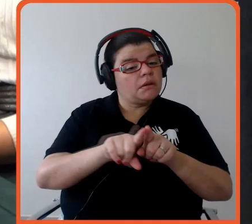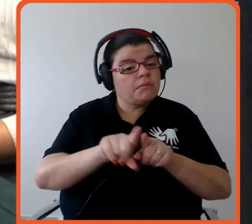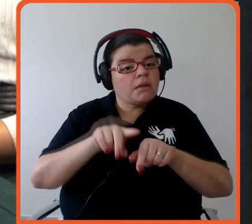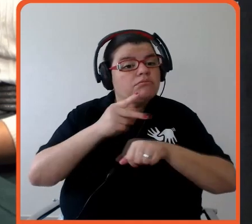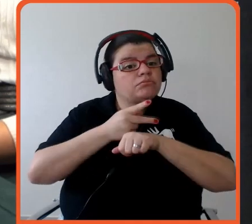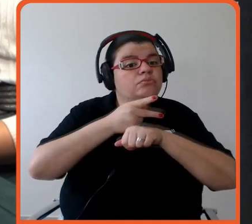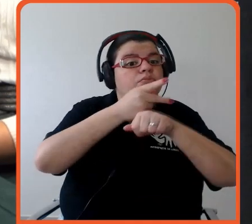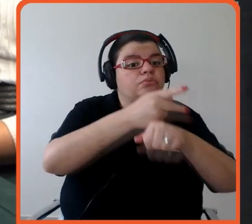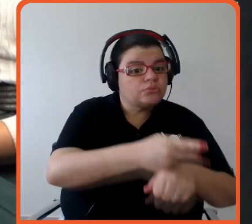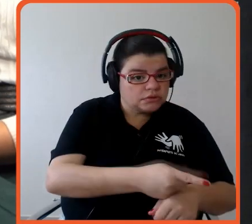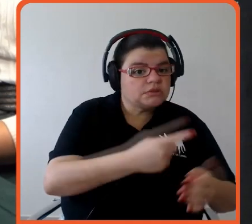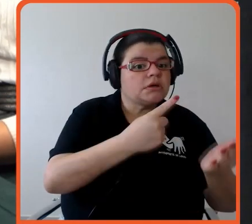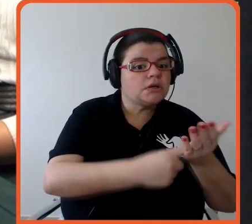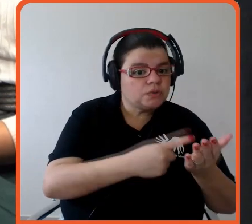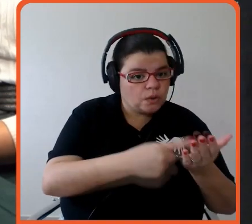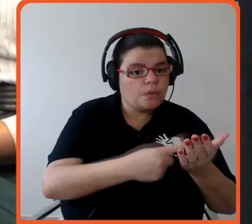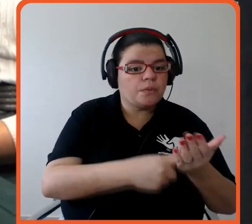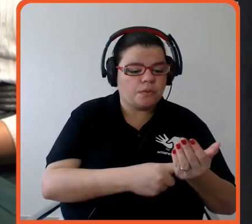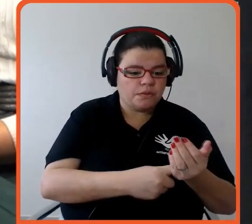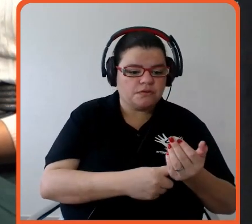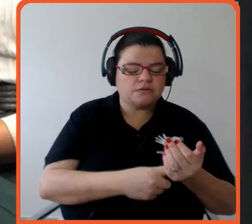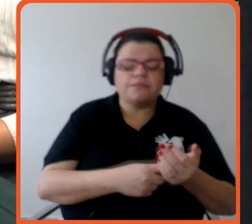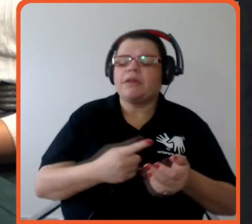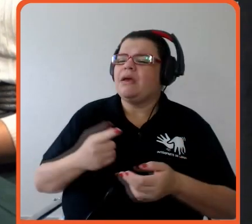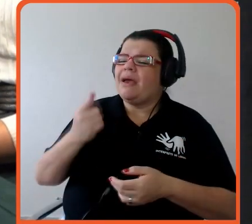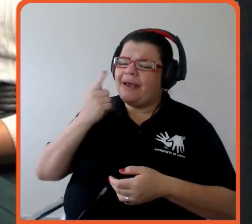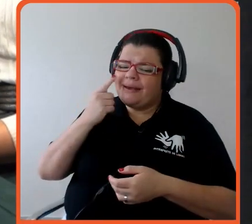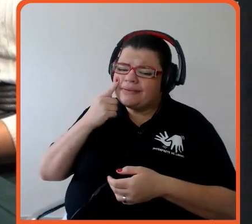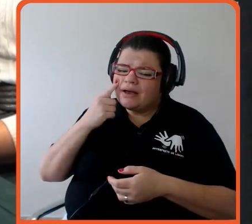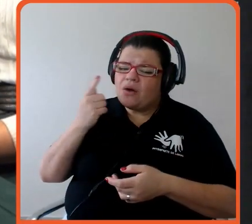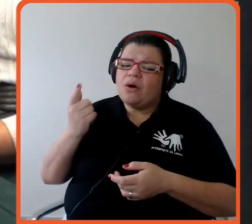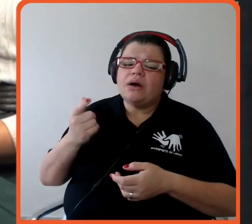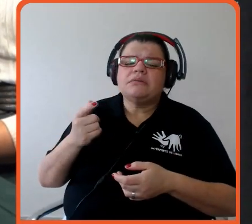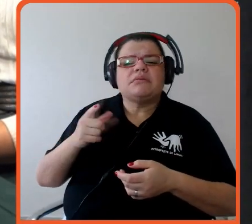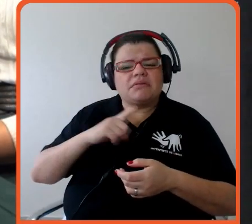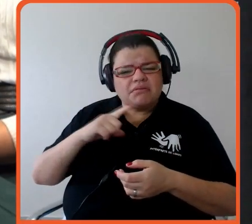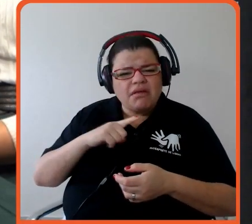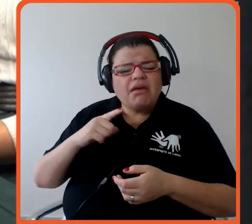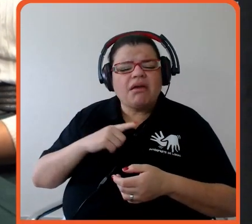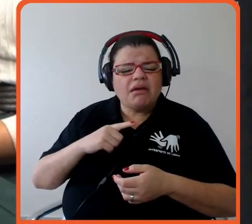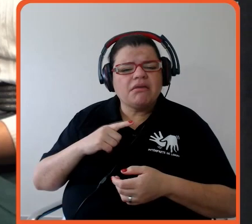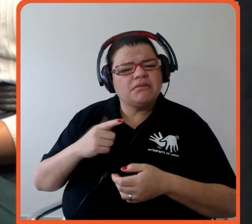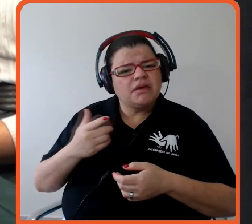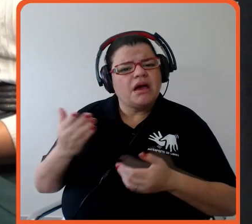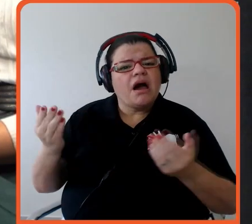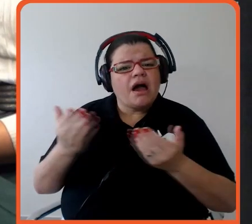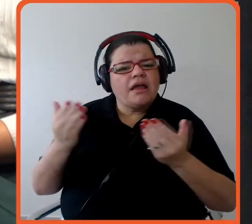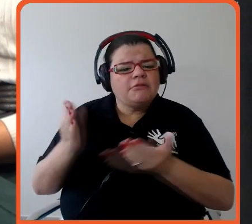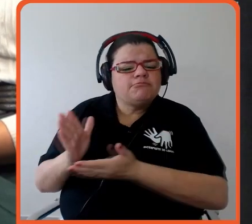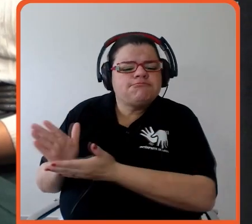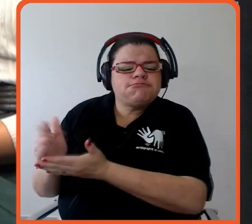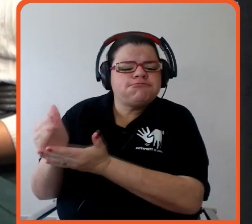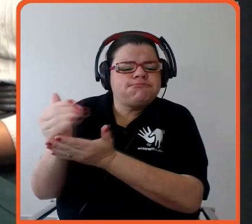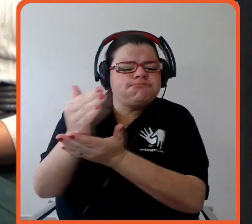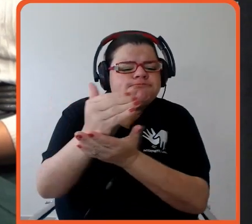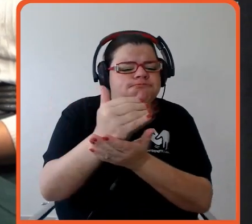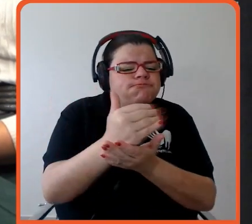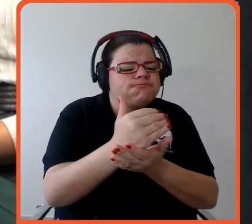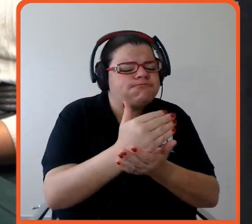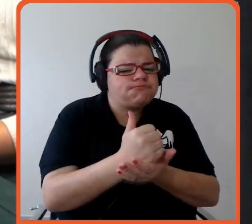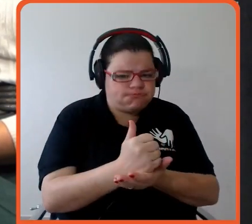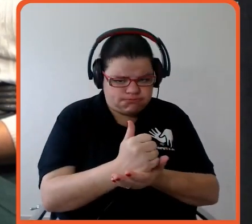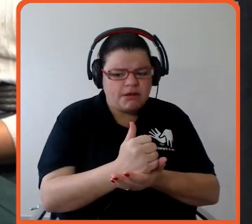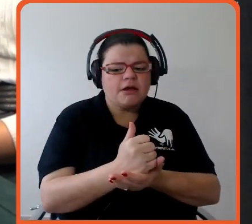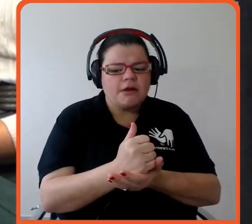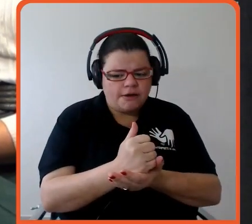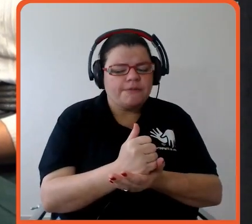o Mark Carney, que foi então governador do Banco da Inglaterra, ele capitaneou o processo ali com o setor financeiro,